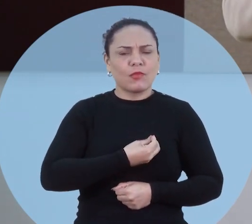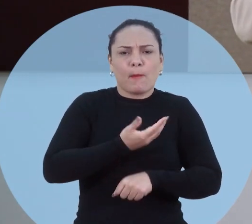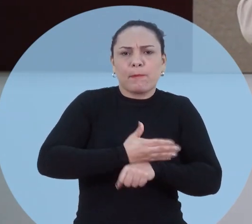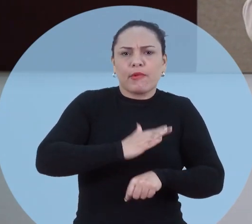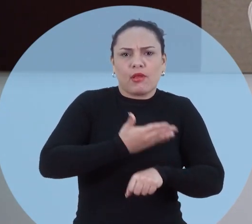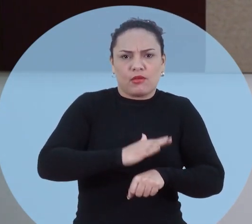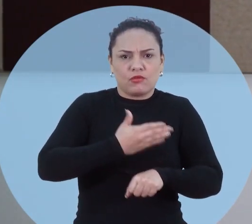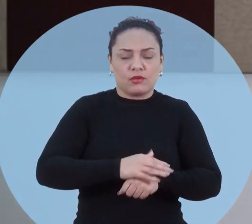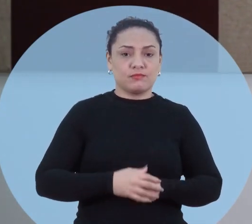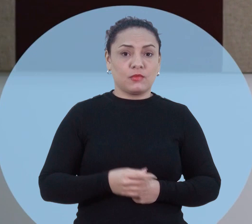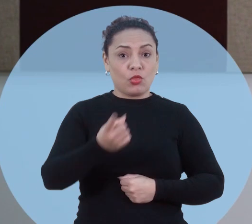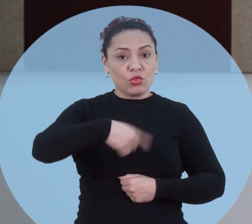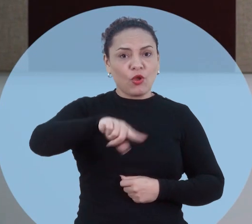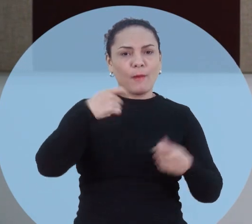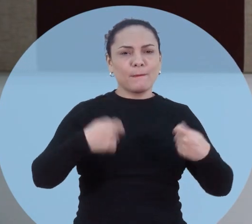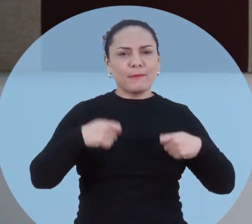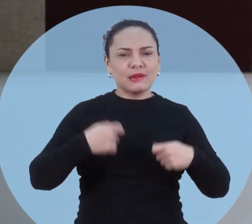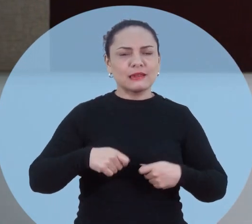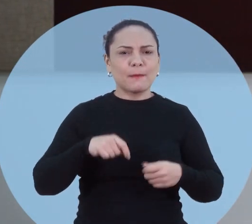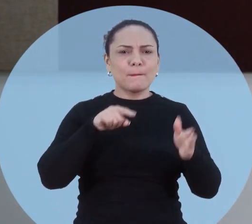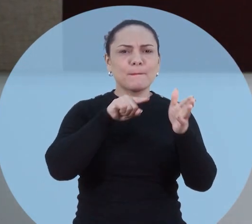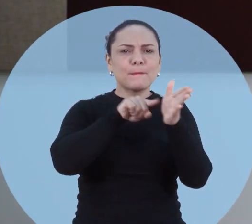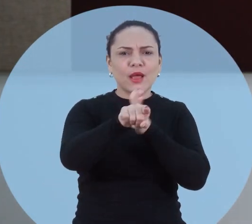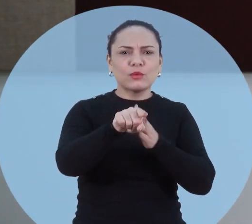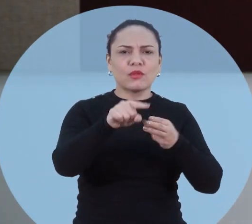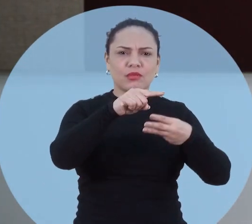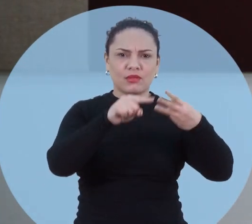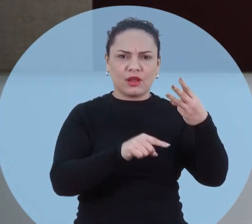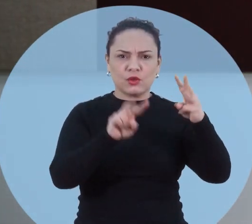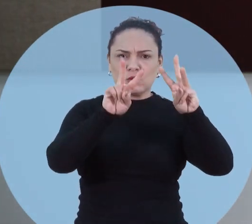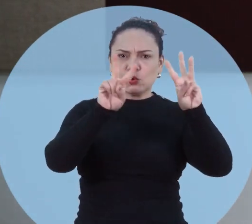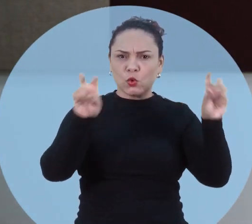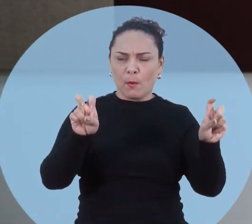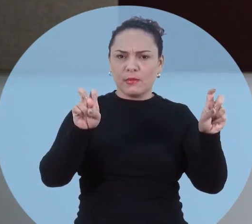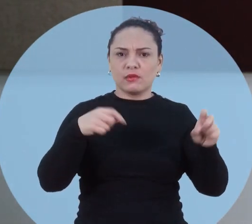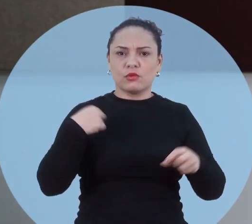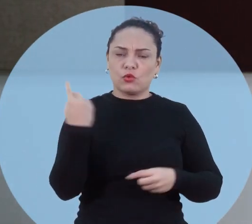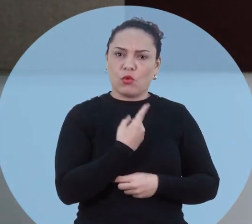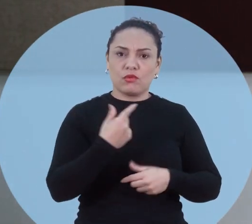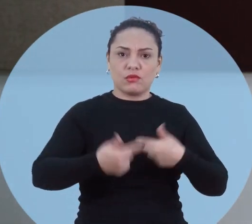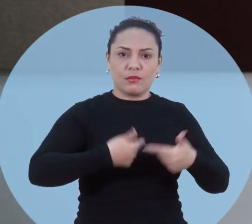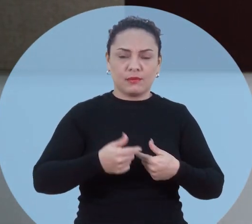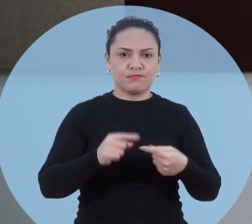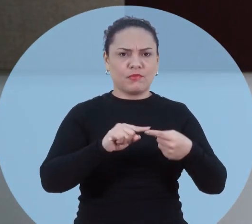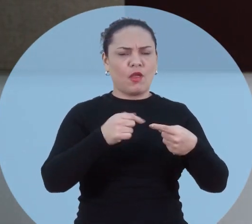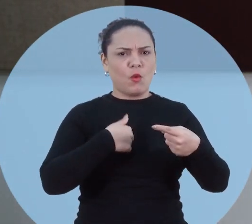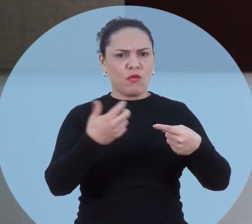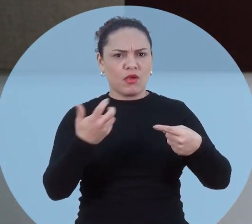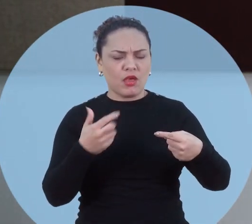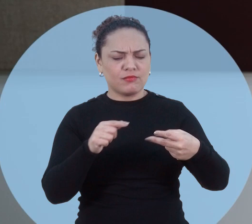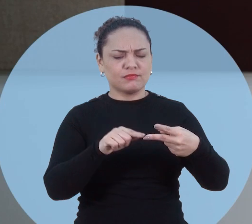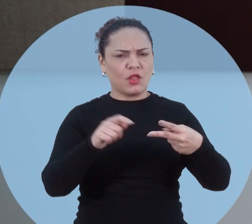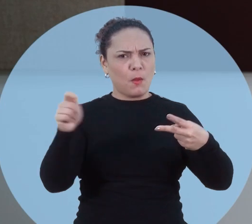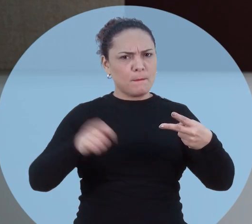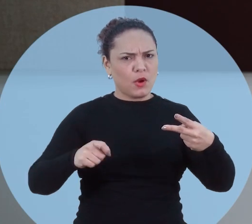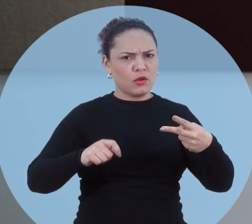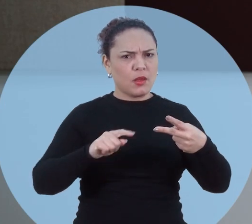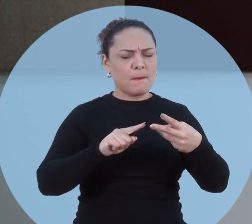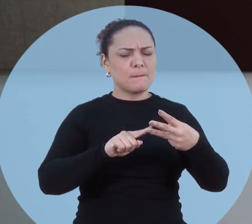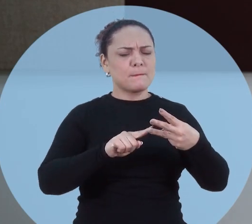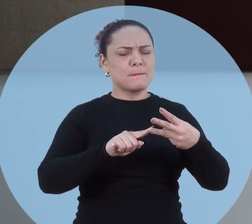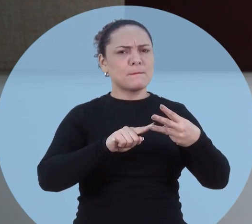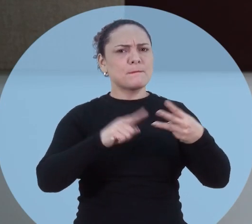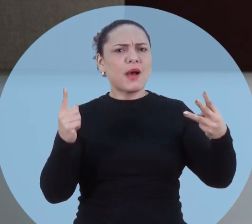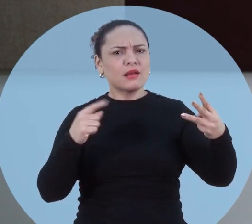prática, que devemos fazer três perguntas em relação às nossas atividades. Eu quero? Eu posso?